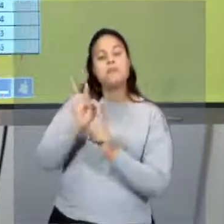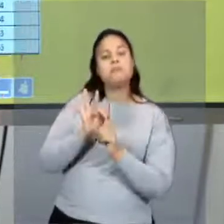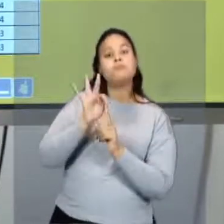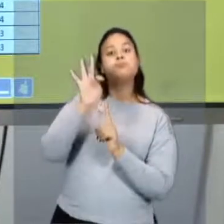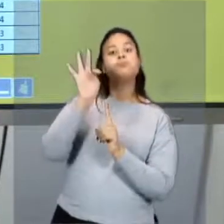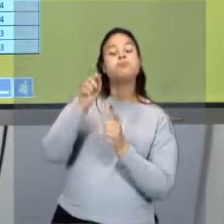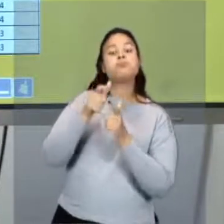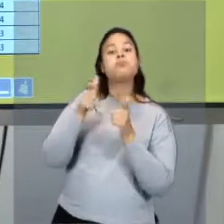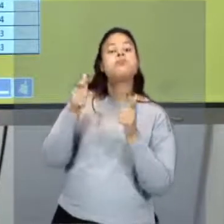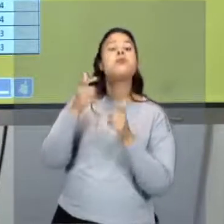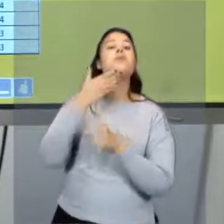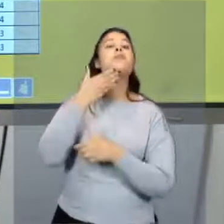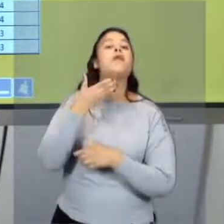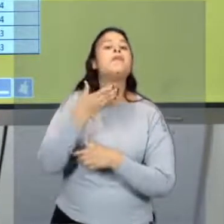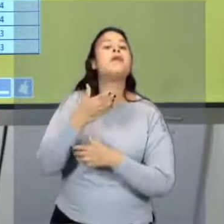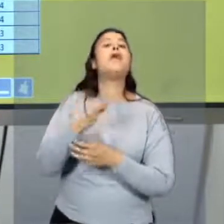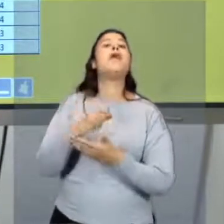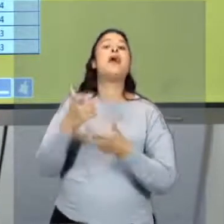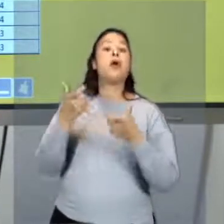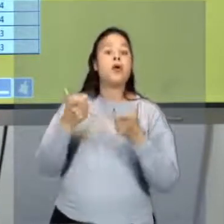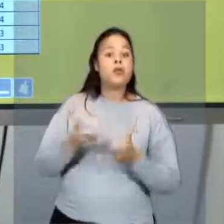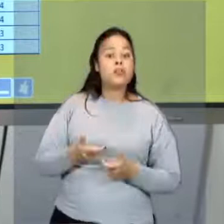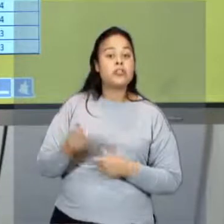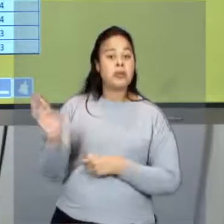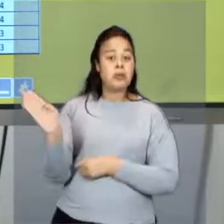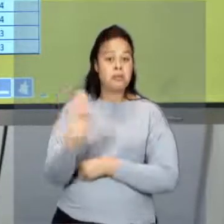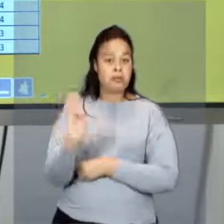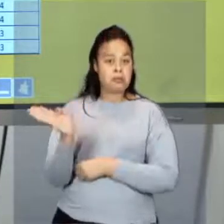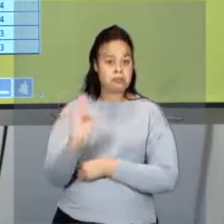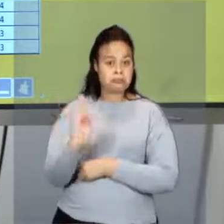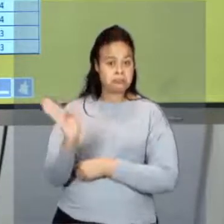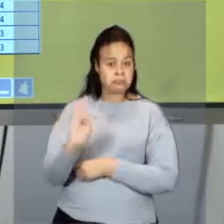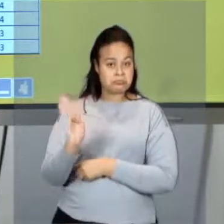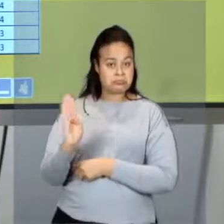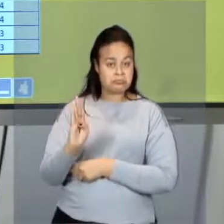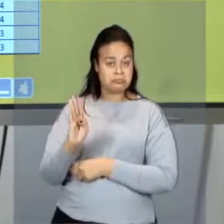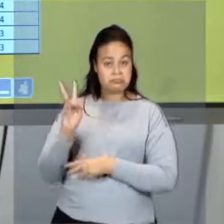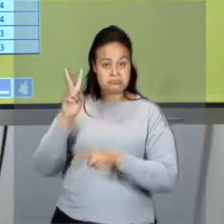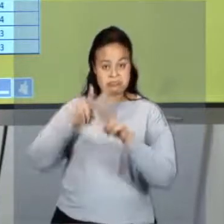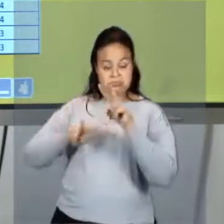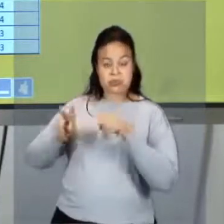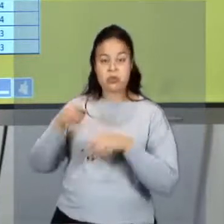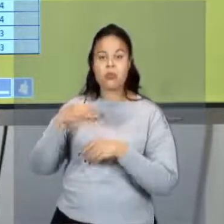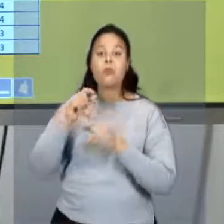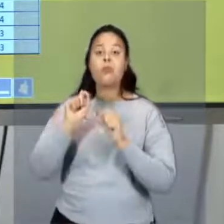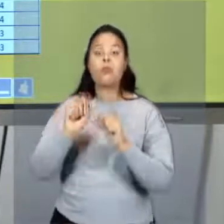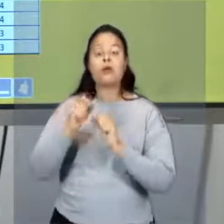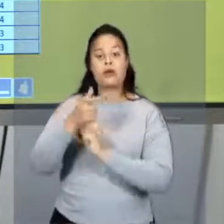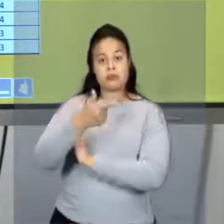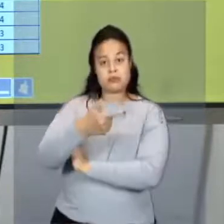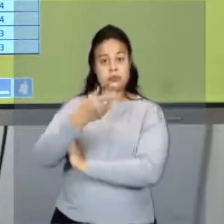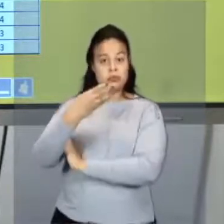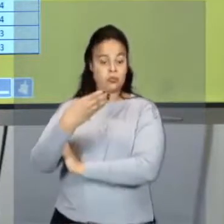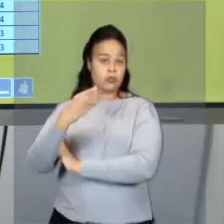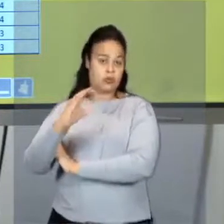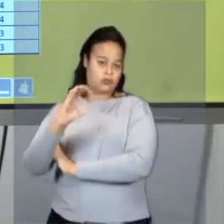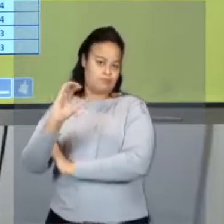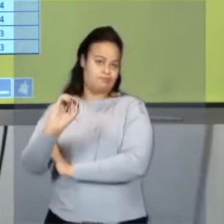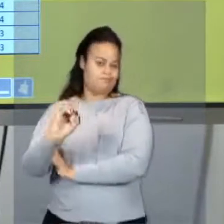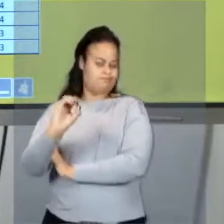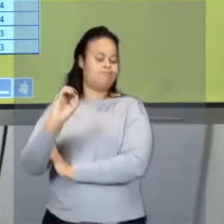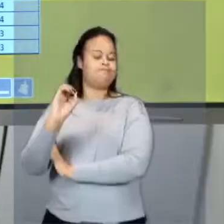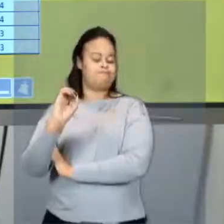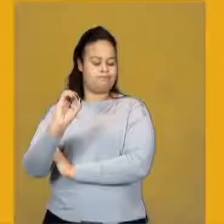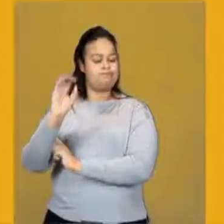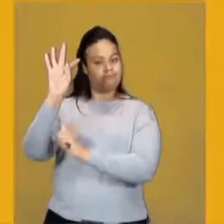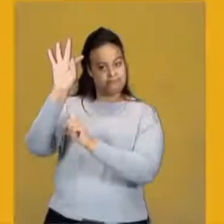aonde? Em Belém. A cidade com previsão de 24 graus Celsius, de